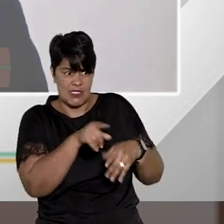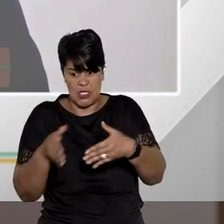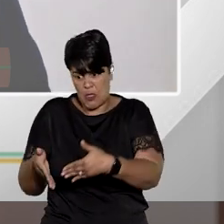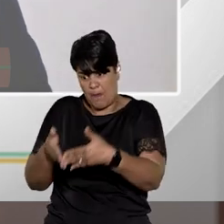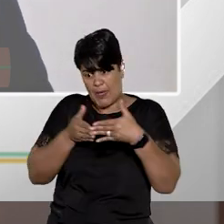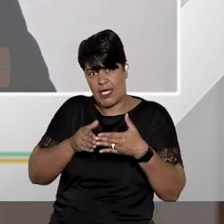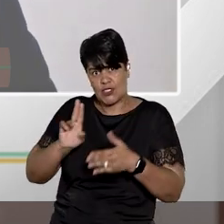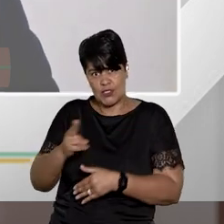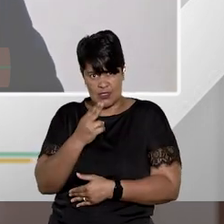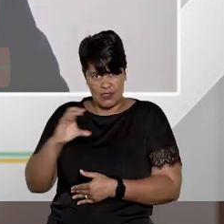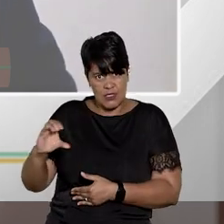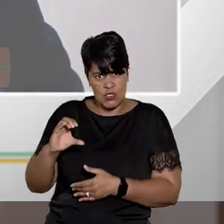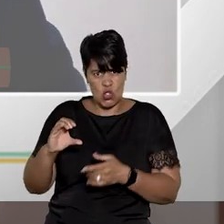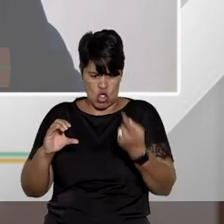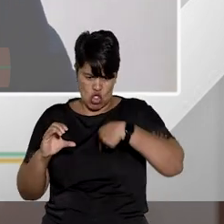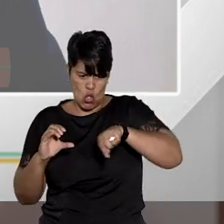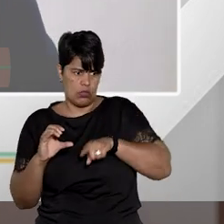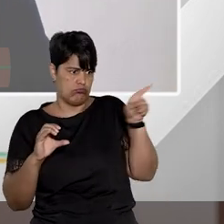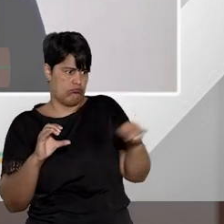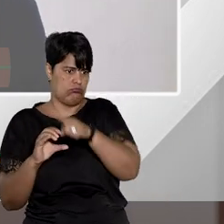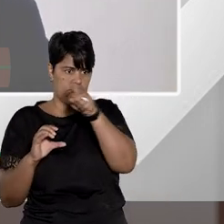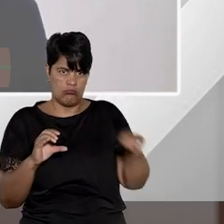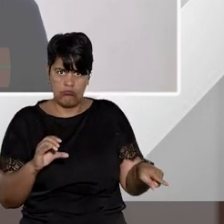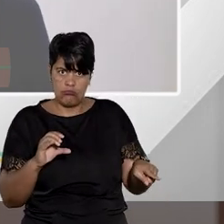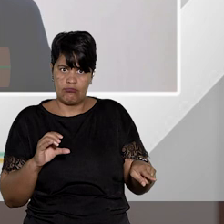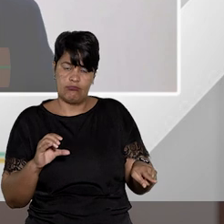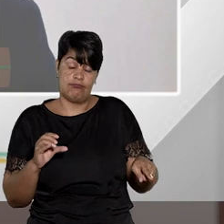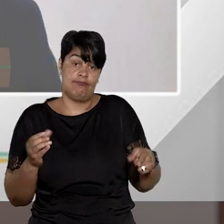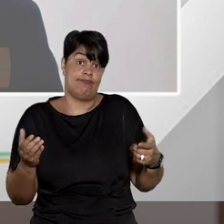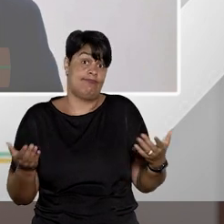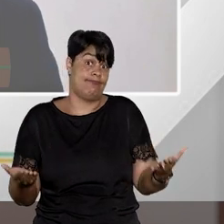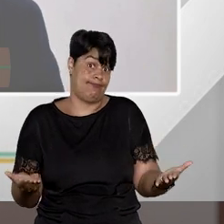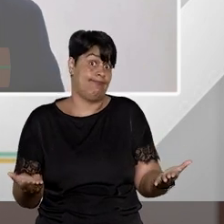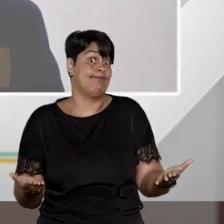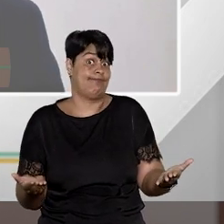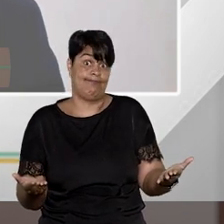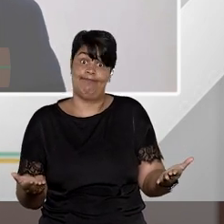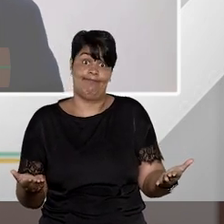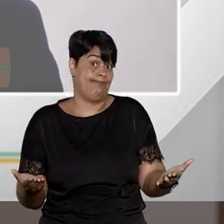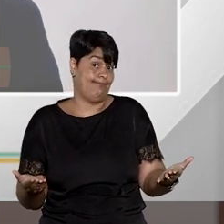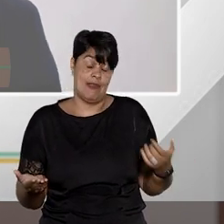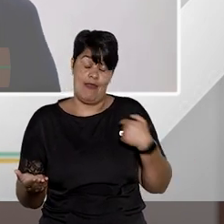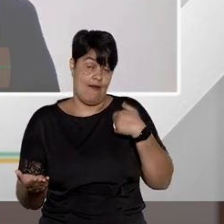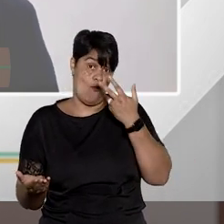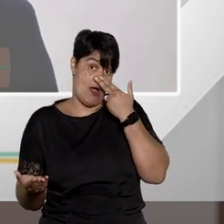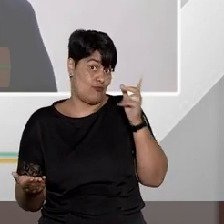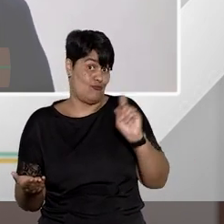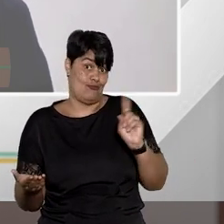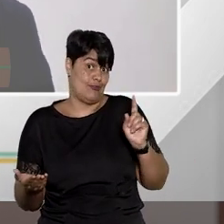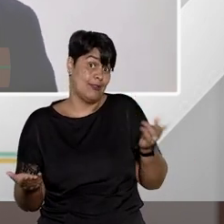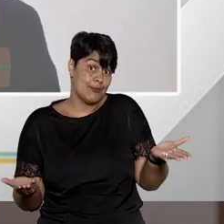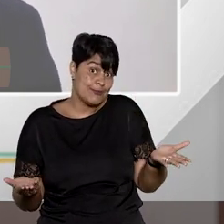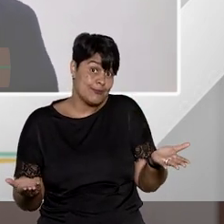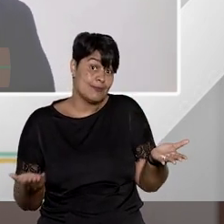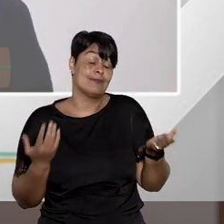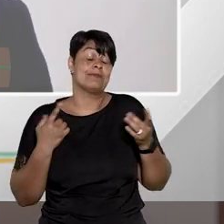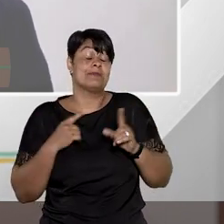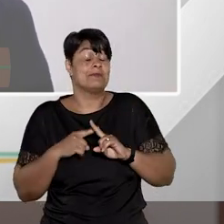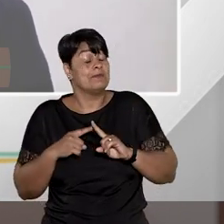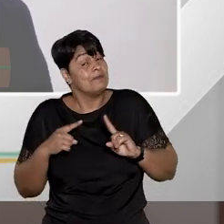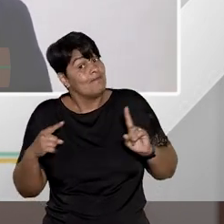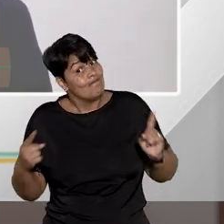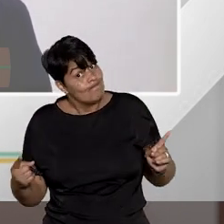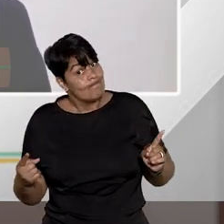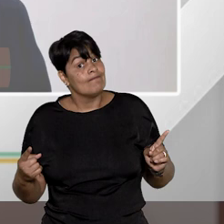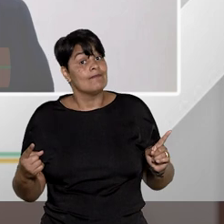ferramenta do habeas corpus pelo simples fato de ter transitado em julgado a condenação? Não me parece o caminho mais adequado, mas para essas